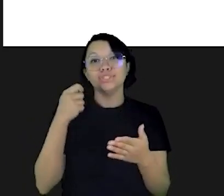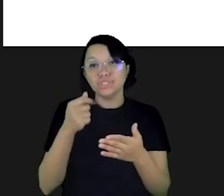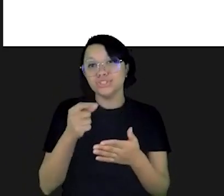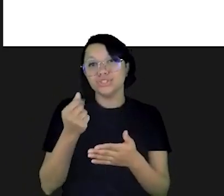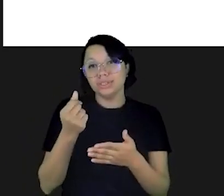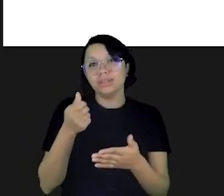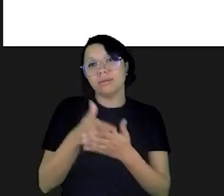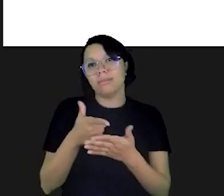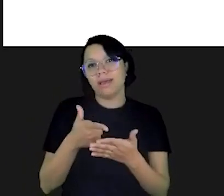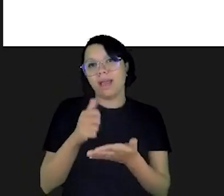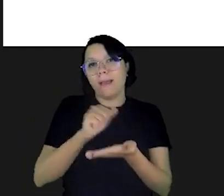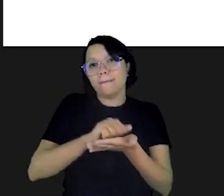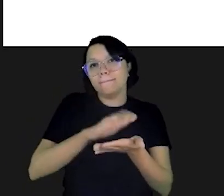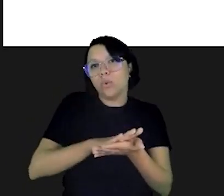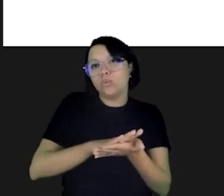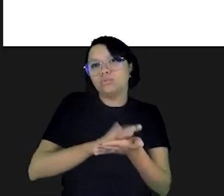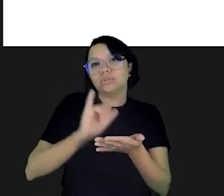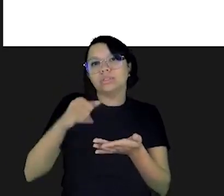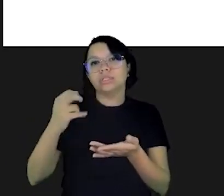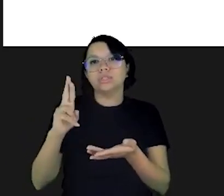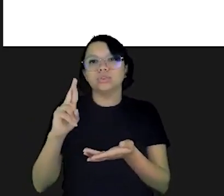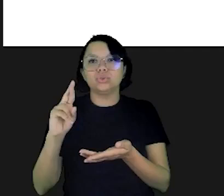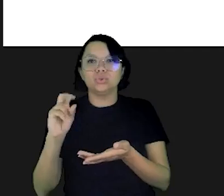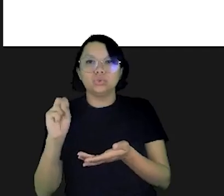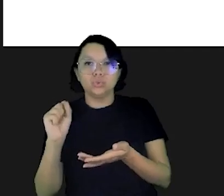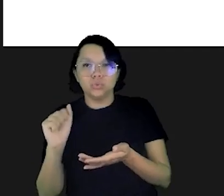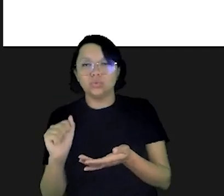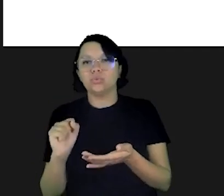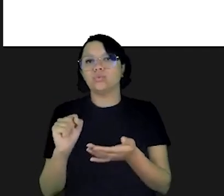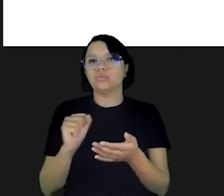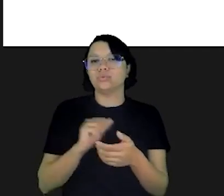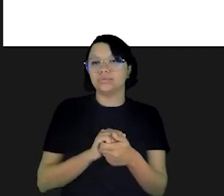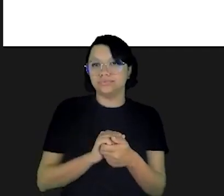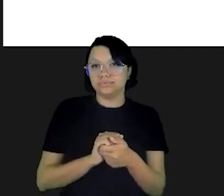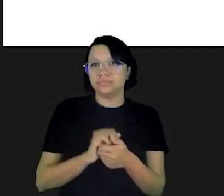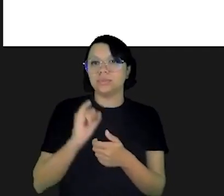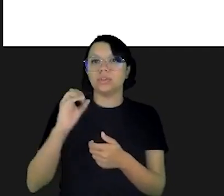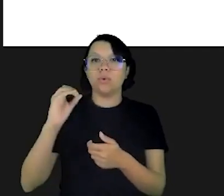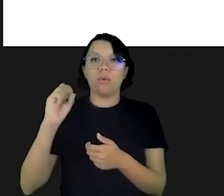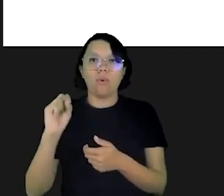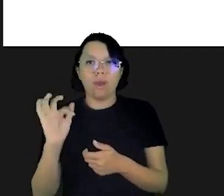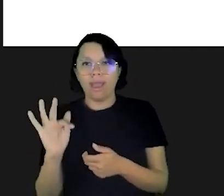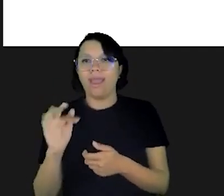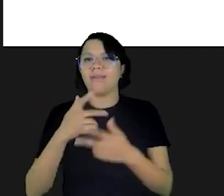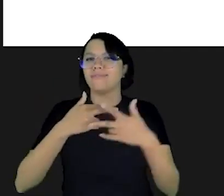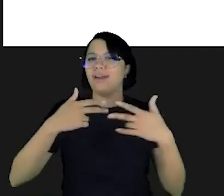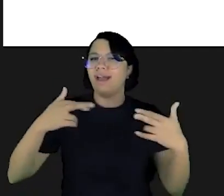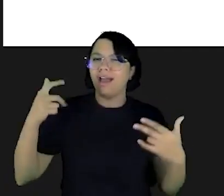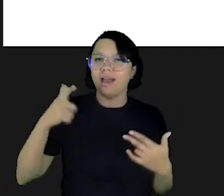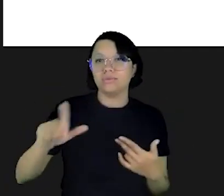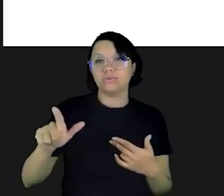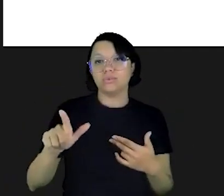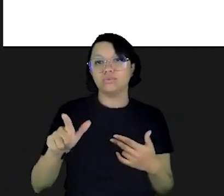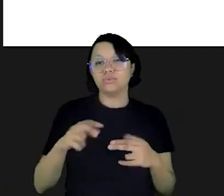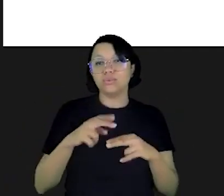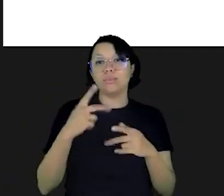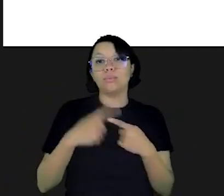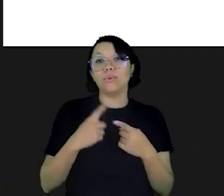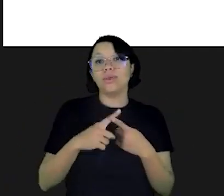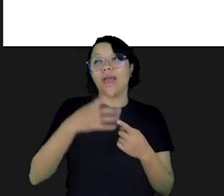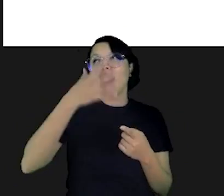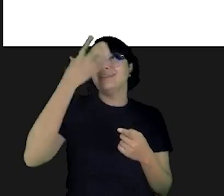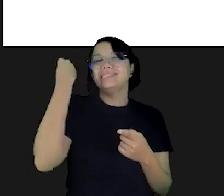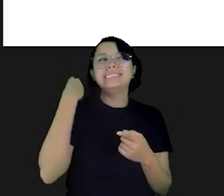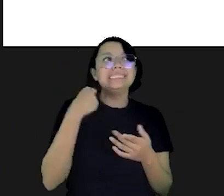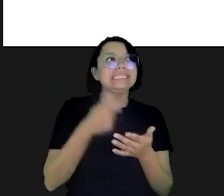dinheiro para pagar quando você paga multas quando você paga juros de mora quando você paga encargos IOF uma